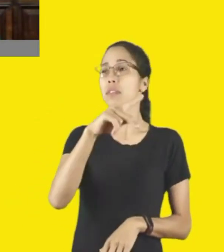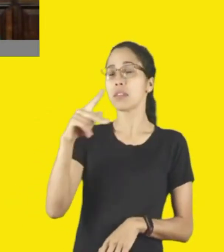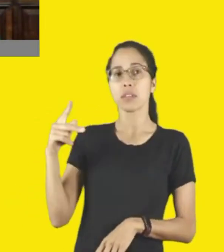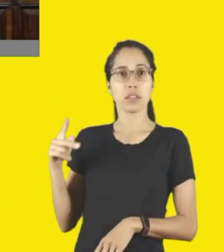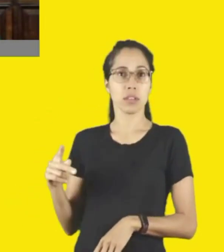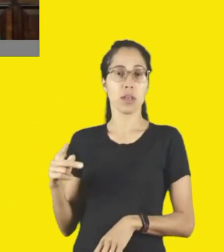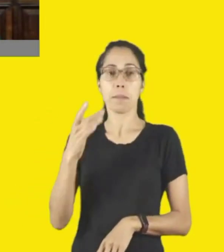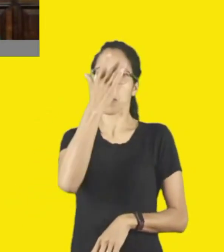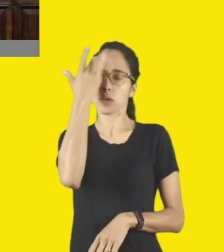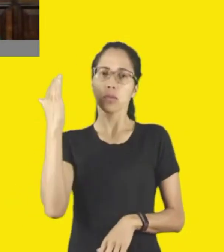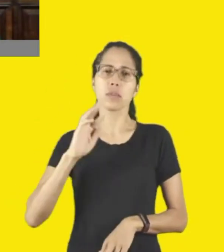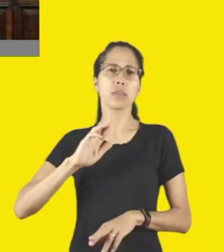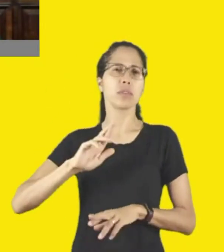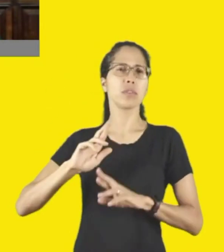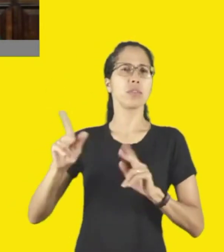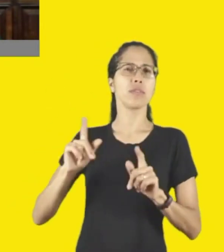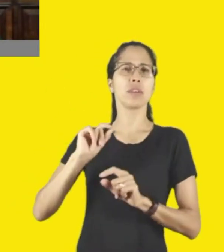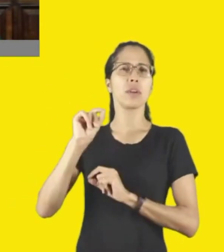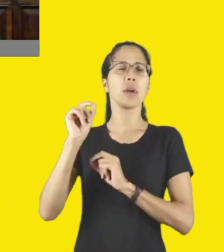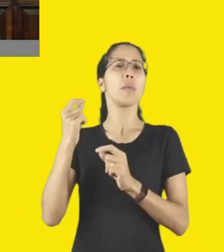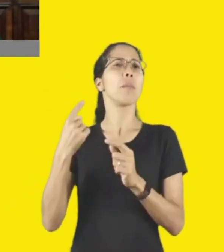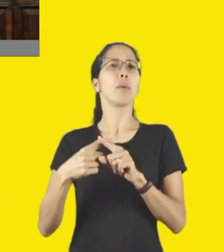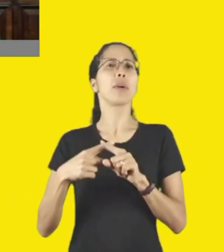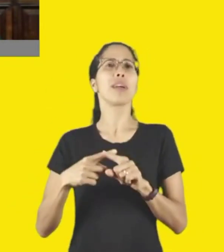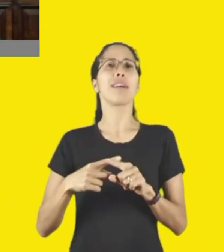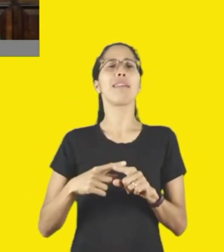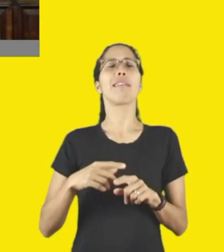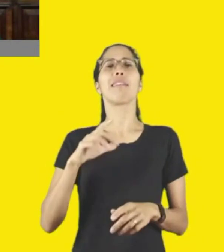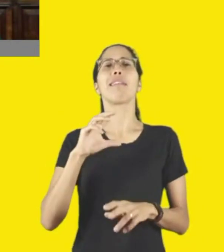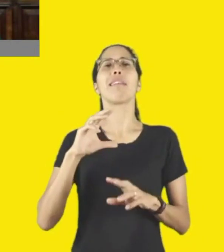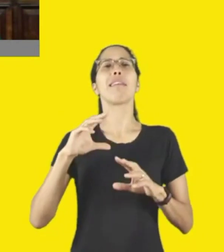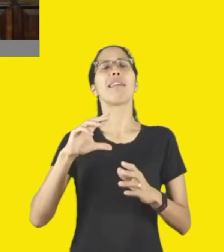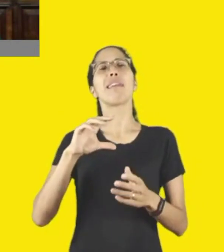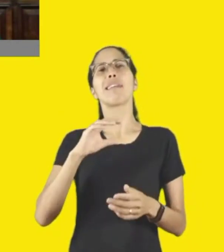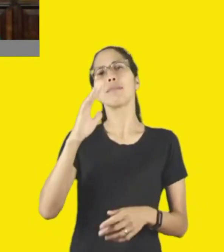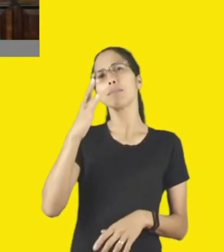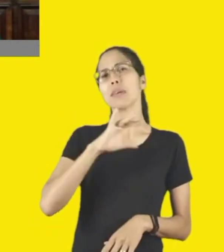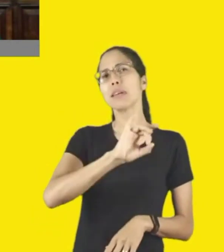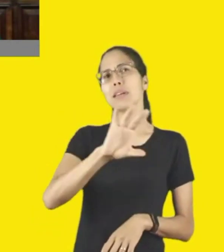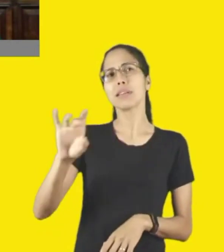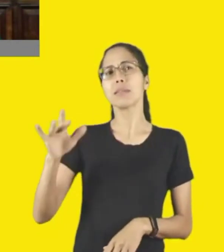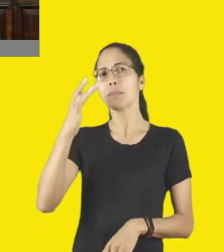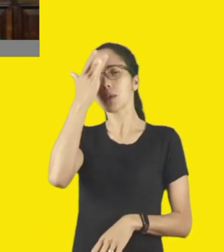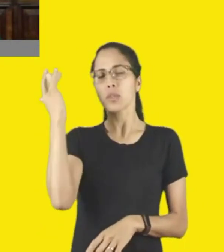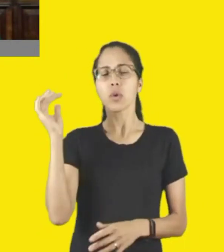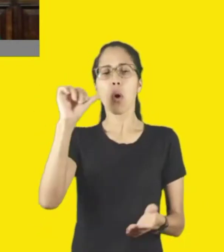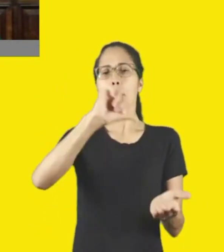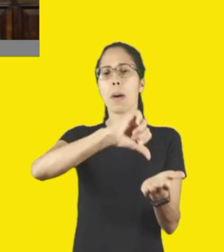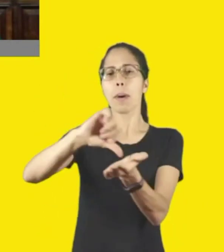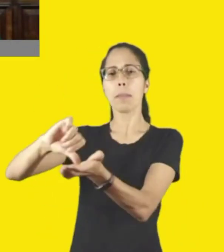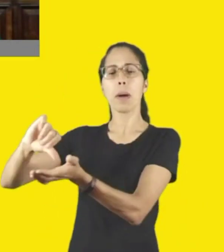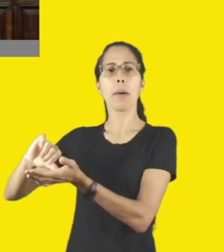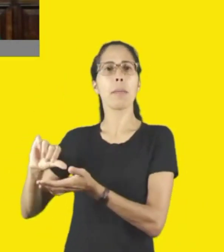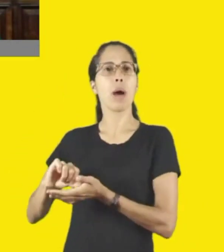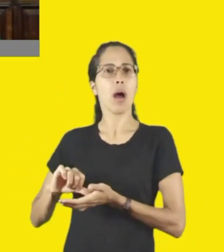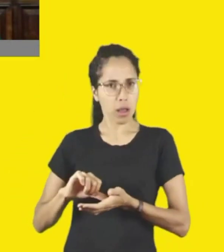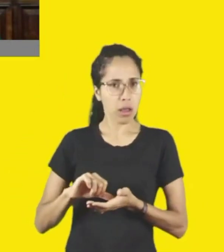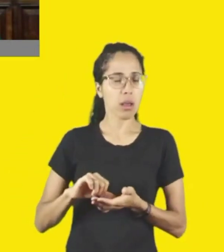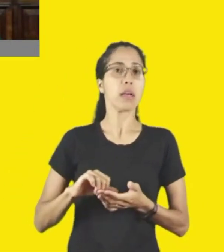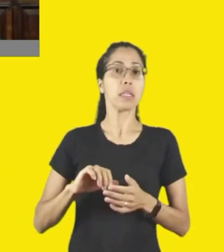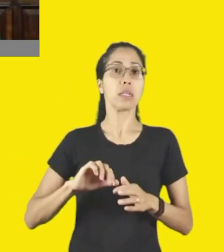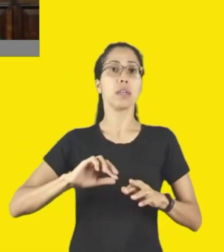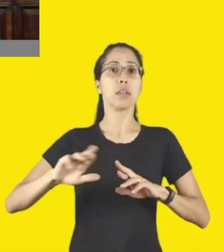cada um vem do seu espaço, cada um vem da sua origem, e quando a gente fala sobre isso, nós estamos falando sobre a grande